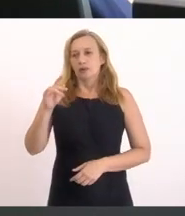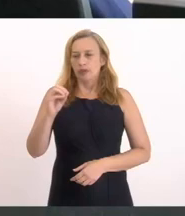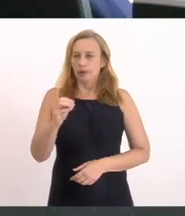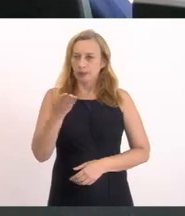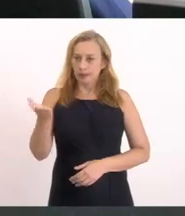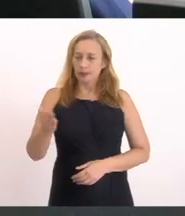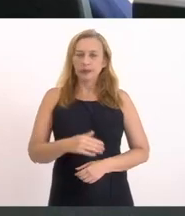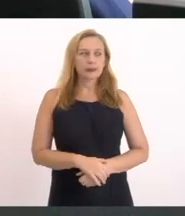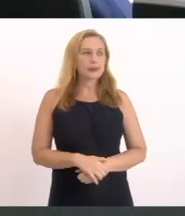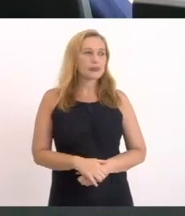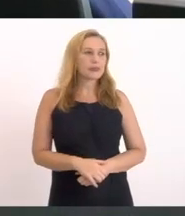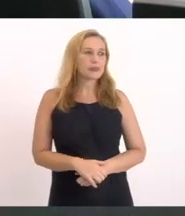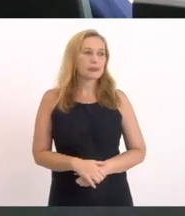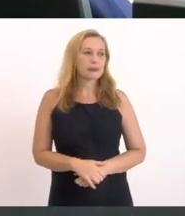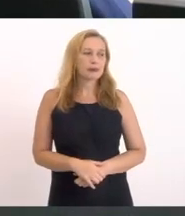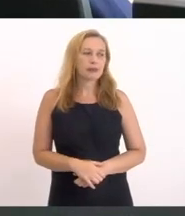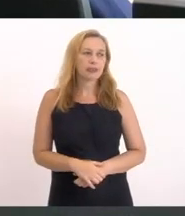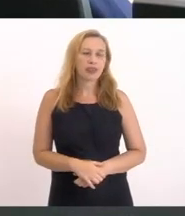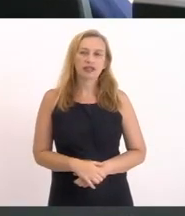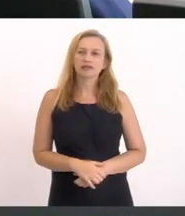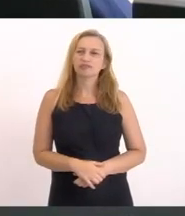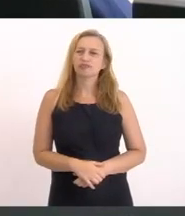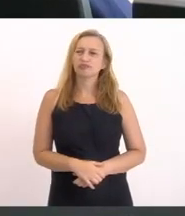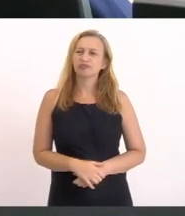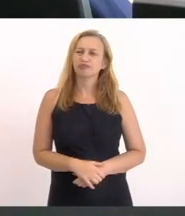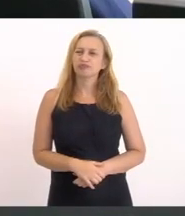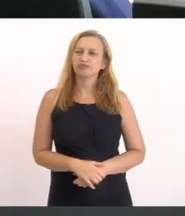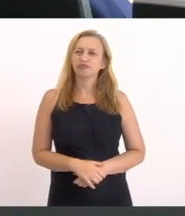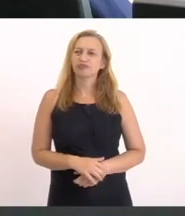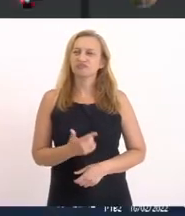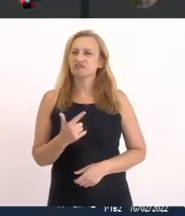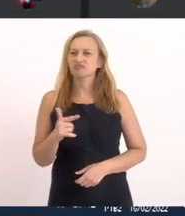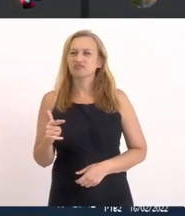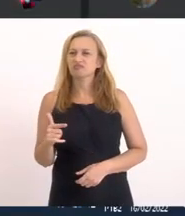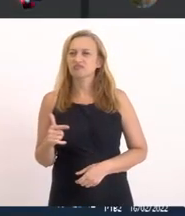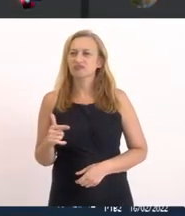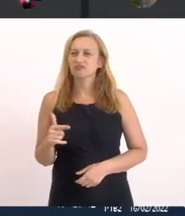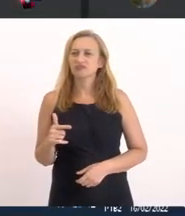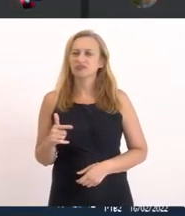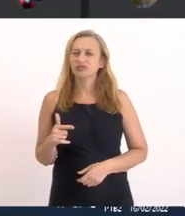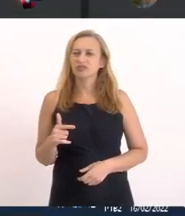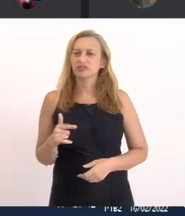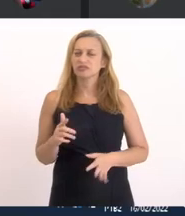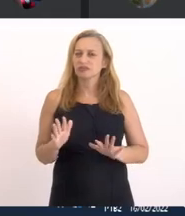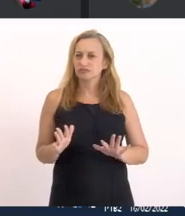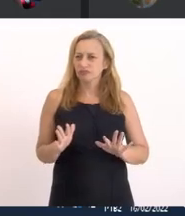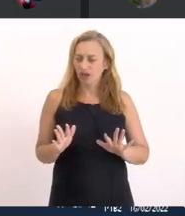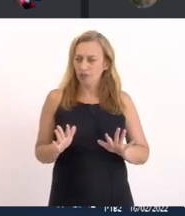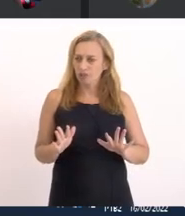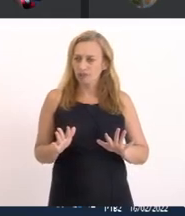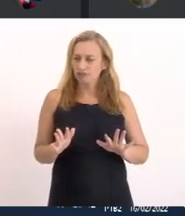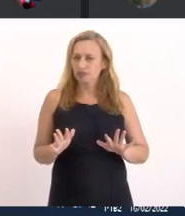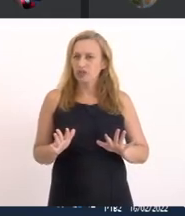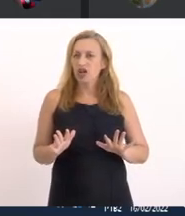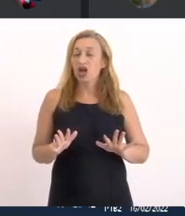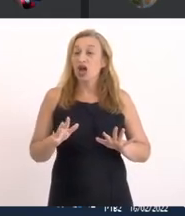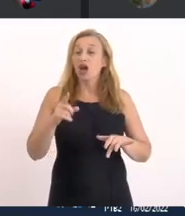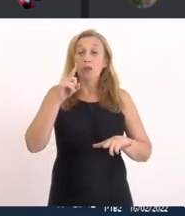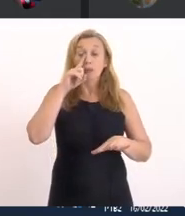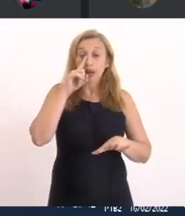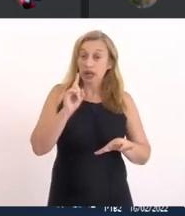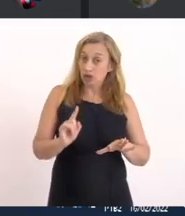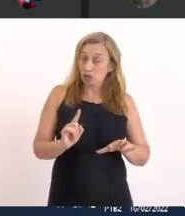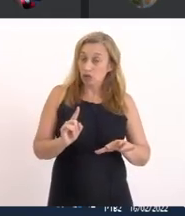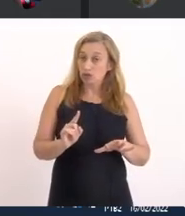gentileza Então é Objetivamente É assim Não existe bala de prato Esse mole É um risco enorme Não só de